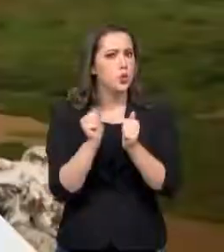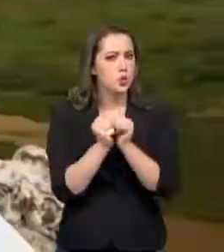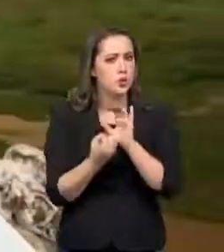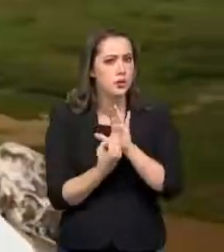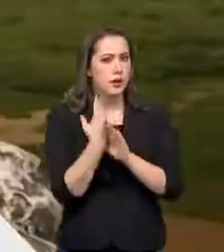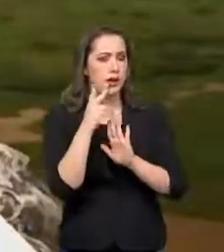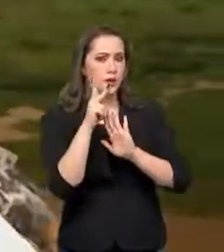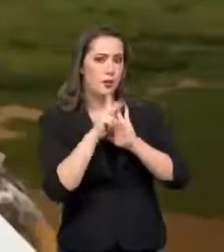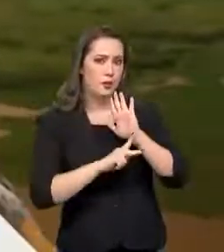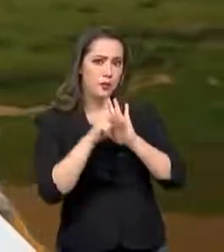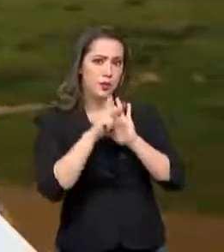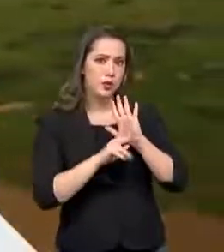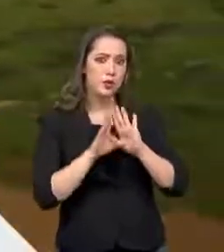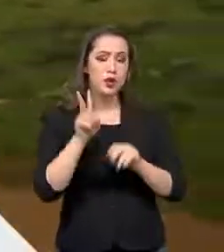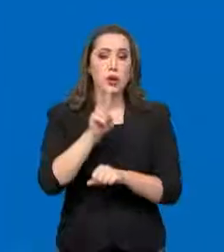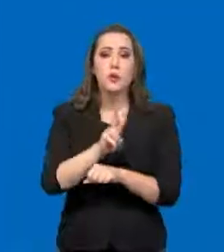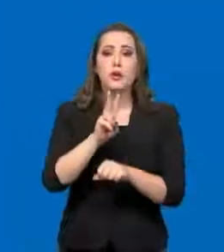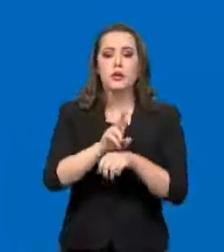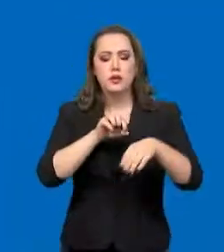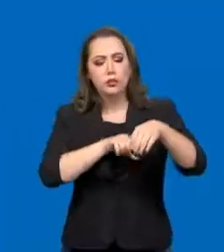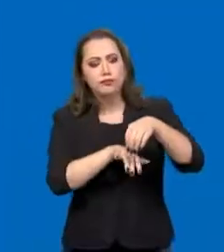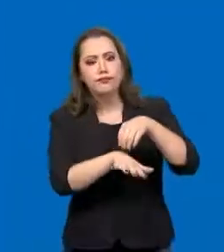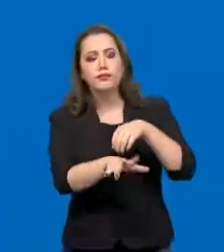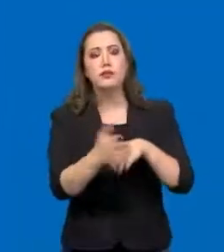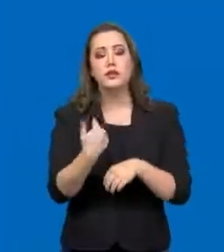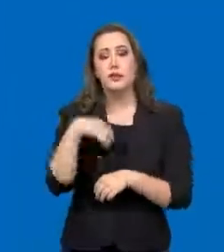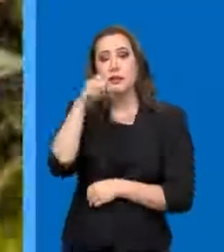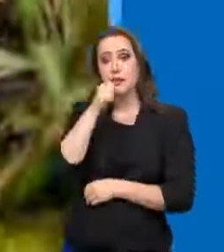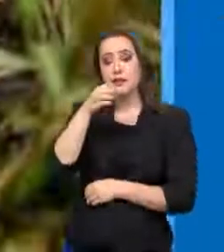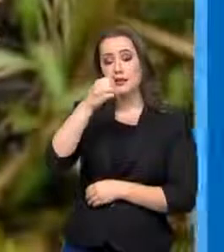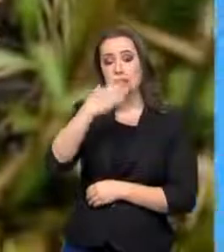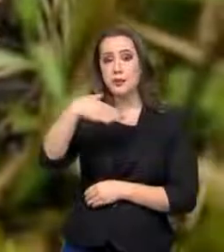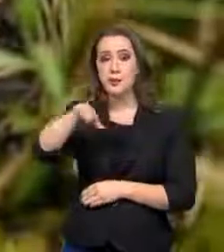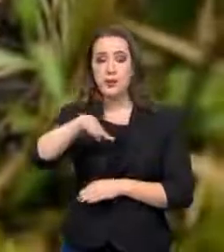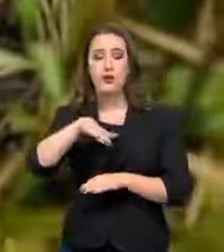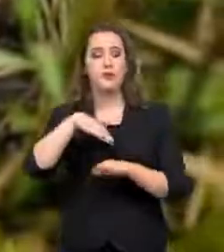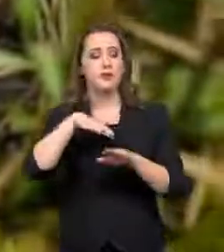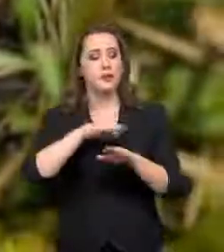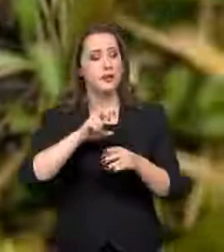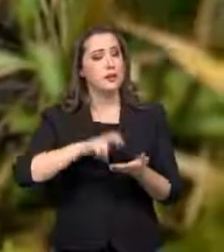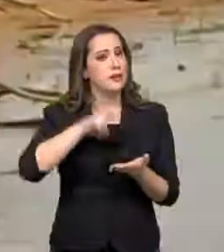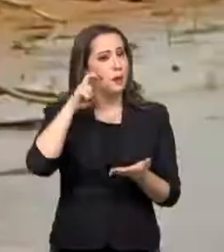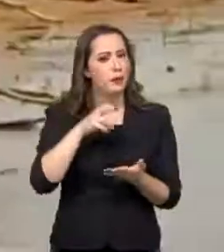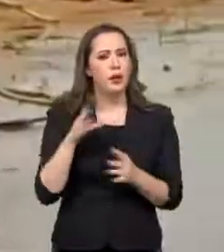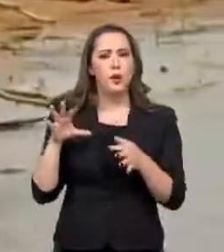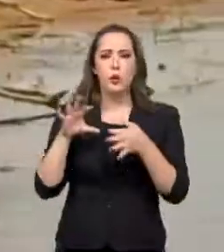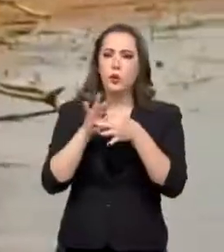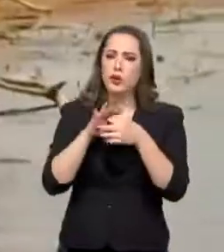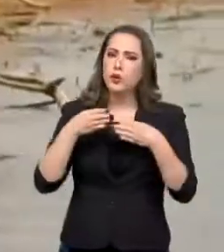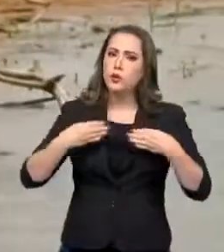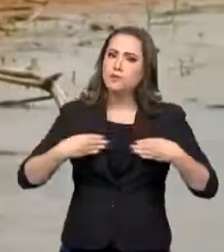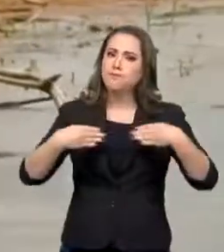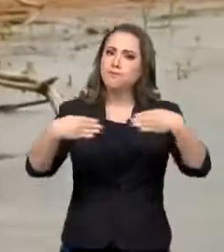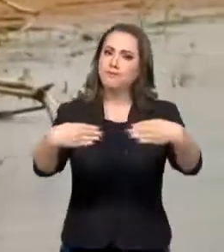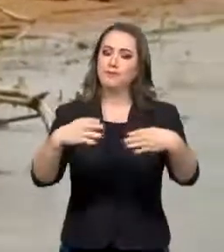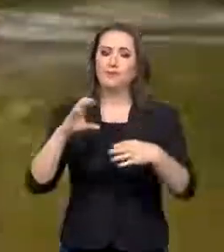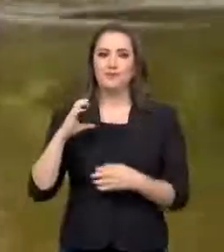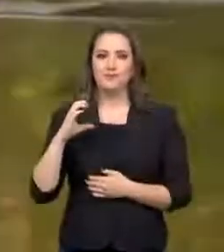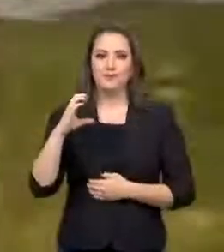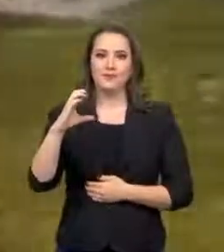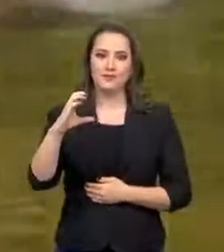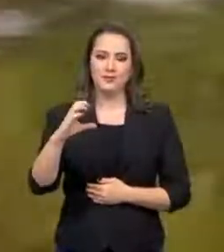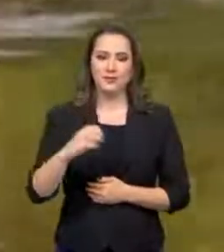desenvolveu o projeto Rede Pantanal. Sábado, 9h30 da manhã, uma parceria com o Ministério da Ciência,